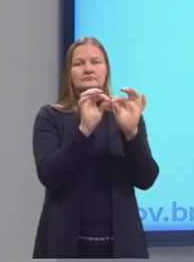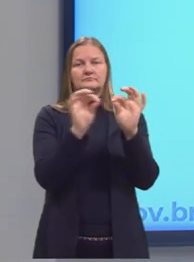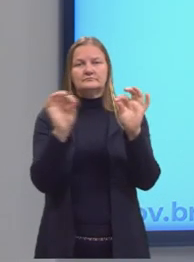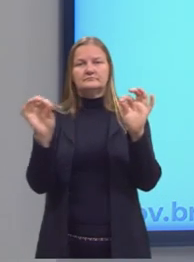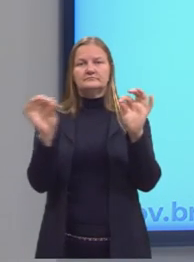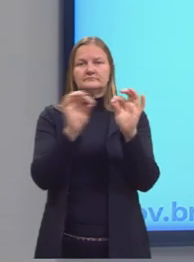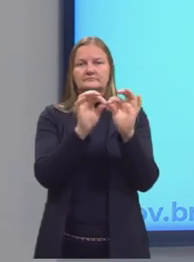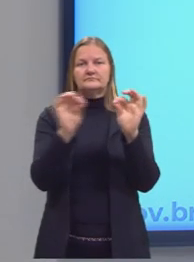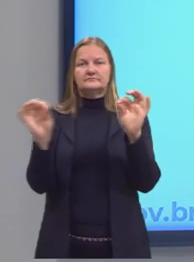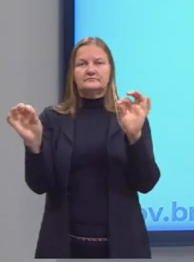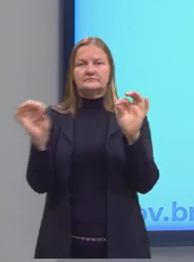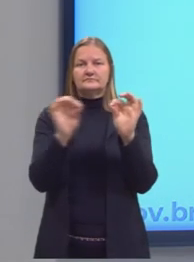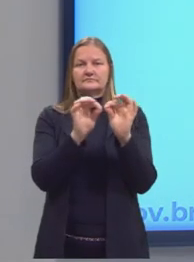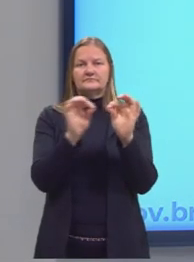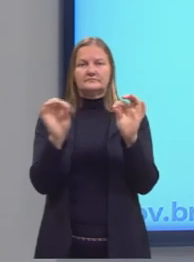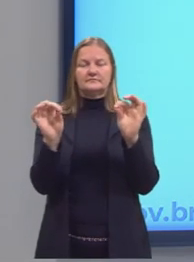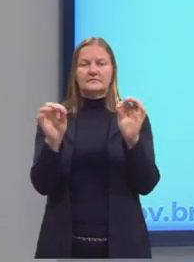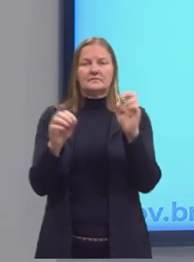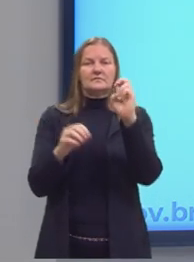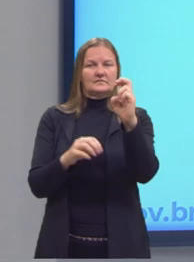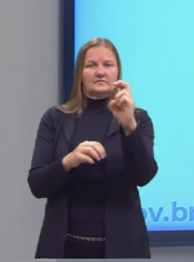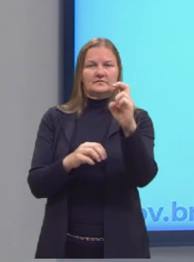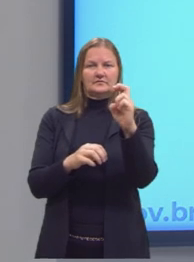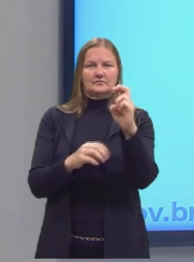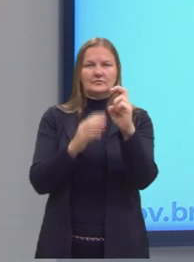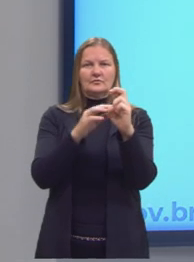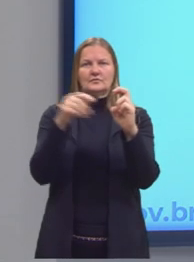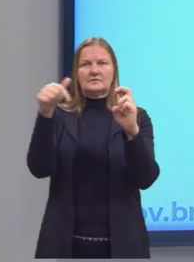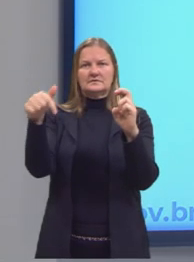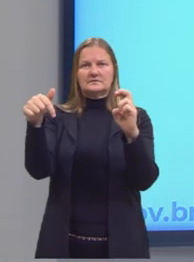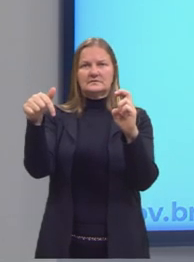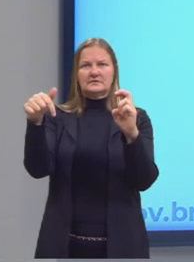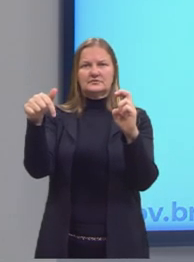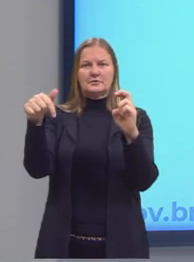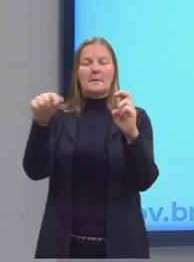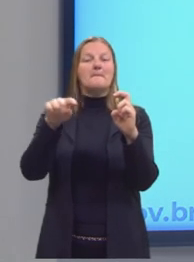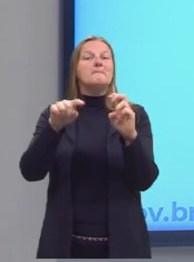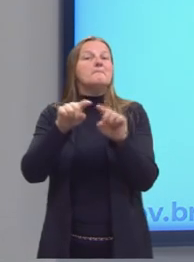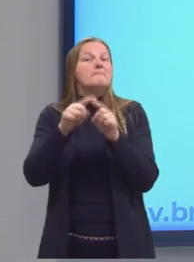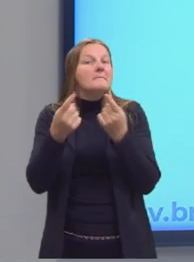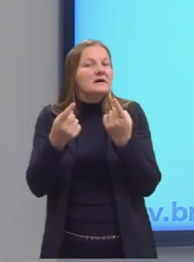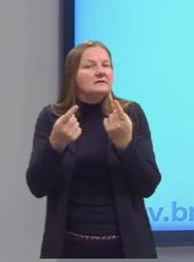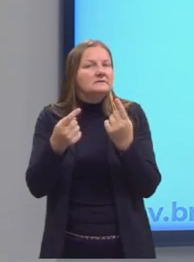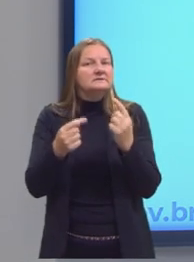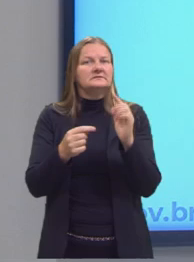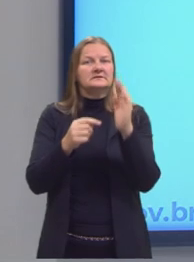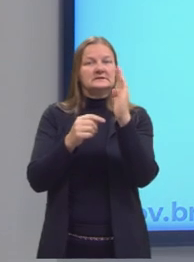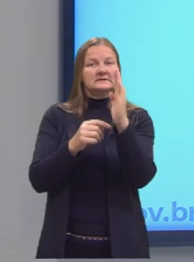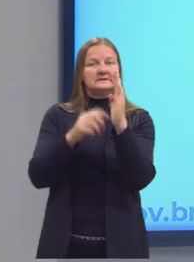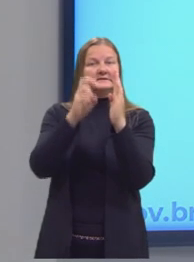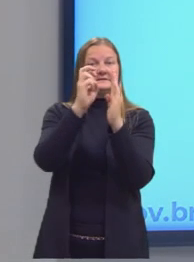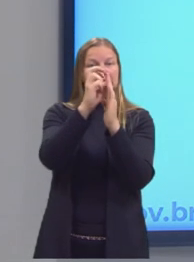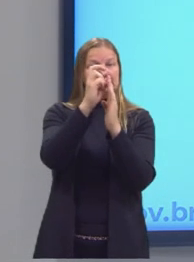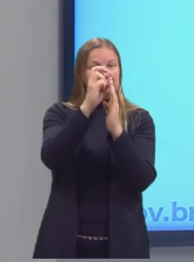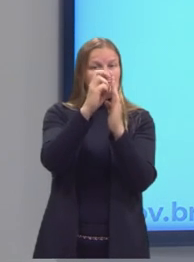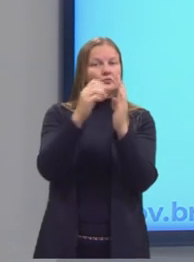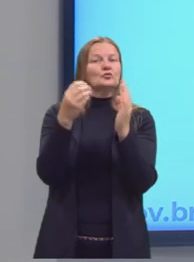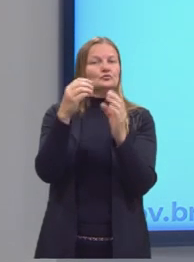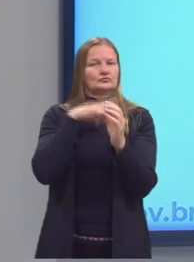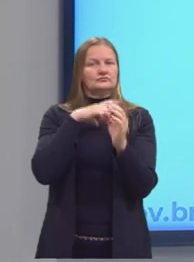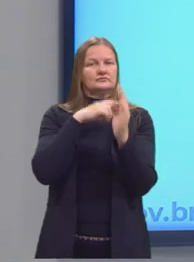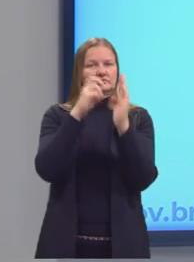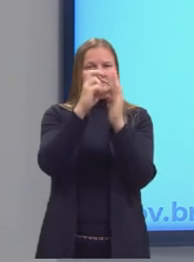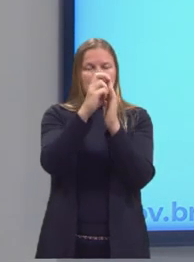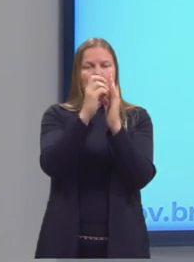temos os valores 5 e 7. Mas eu quero um valor que parte do 5 é igual,